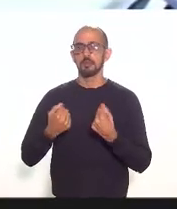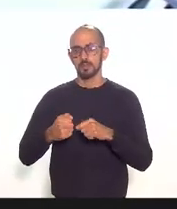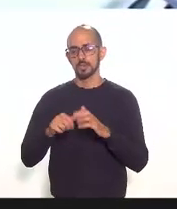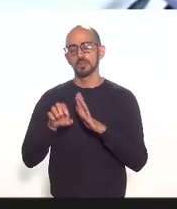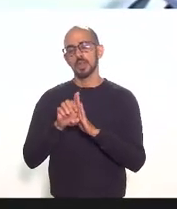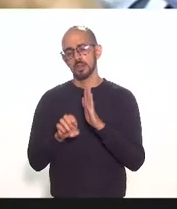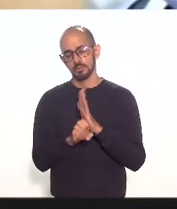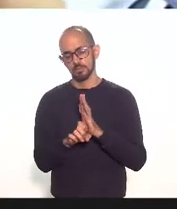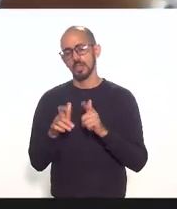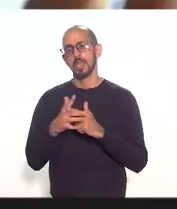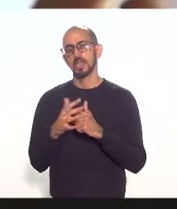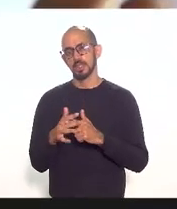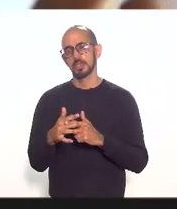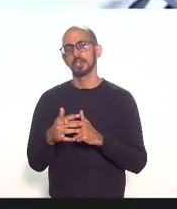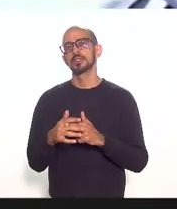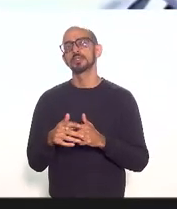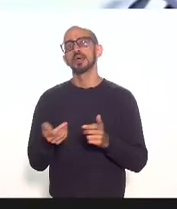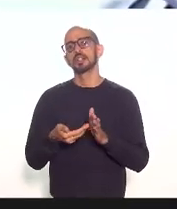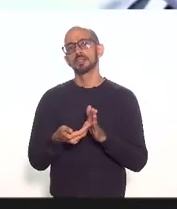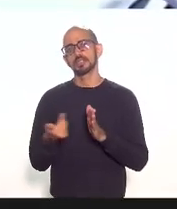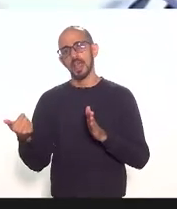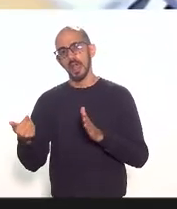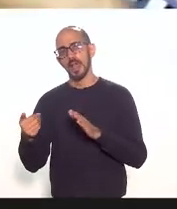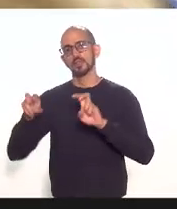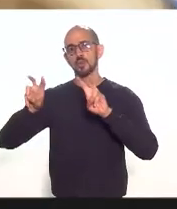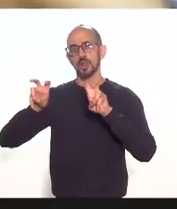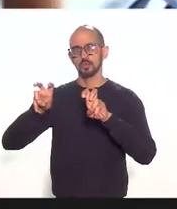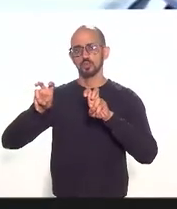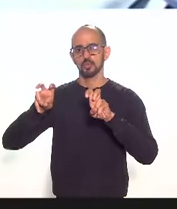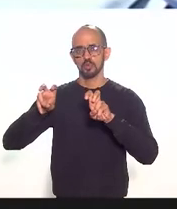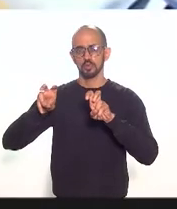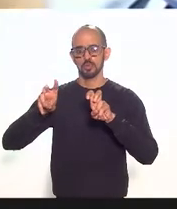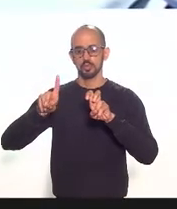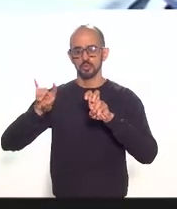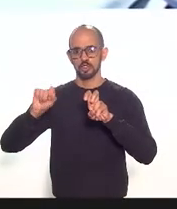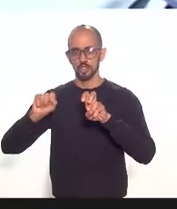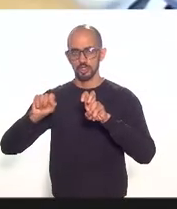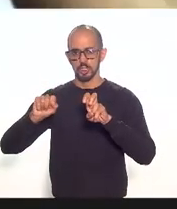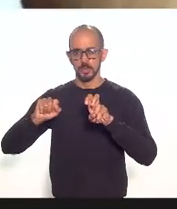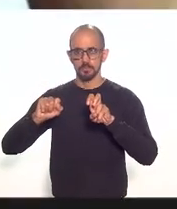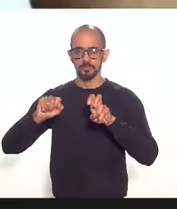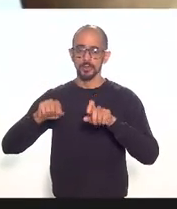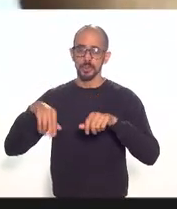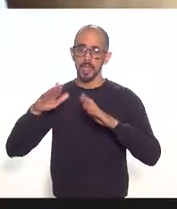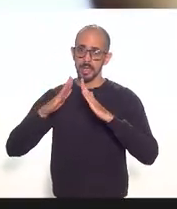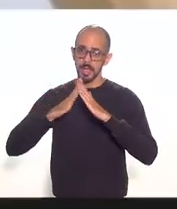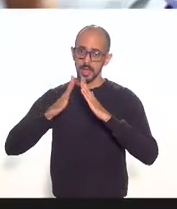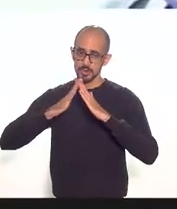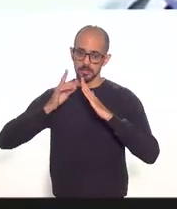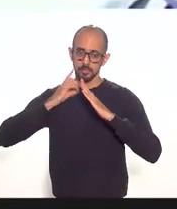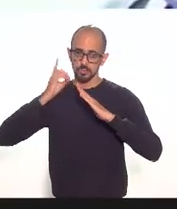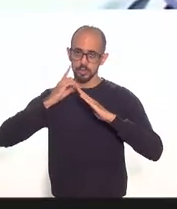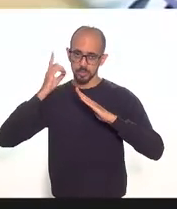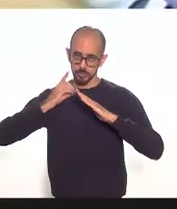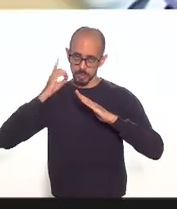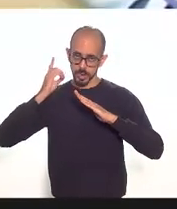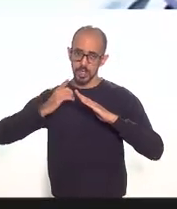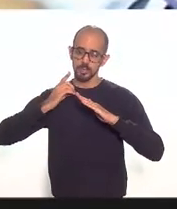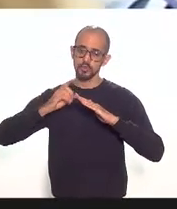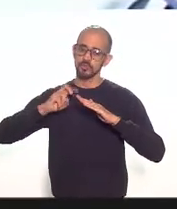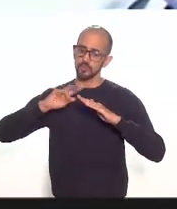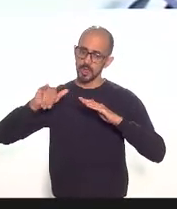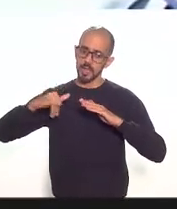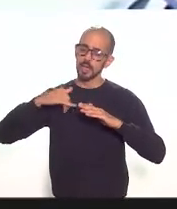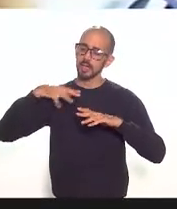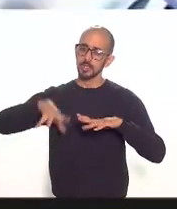sai de pauta e aí com o parlamento ouvindo aí os partícipes